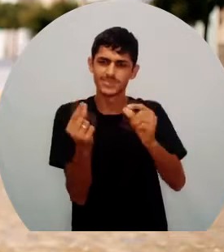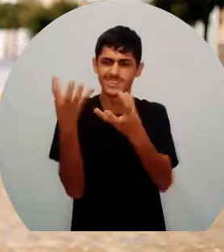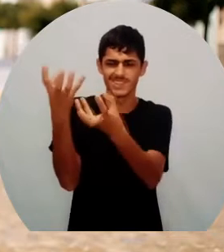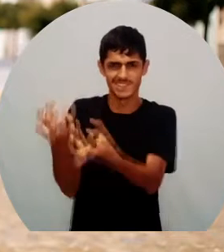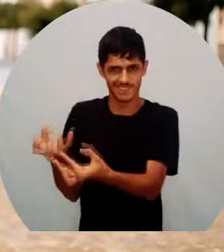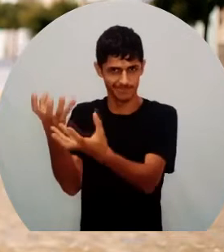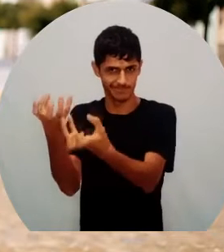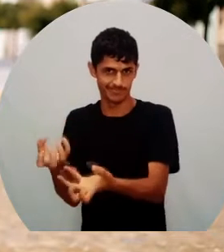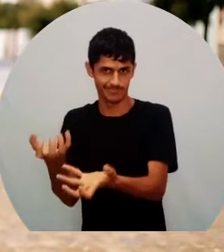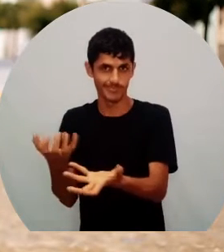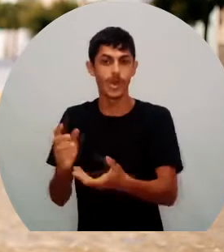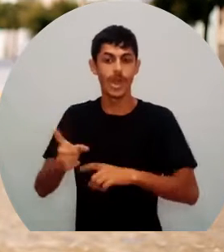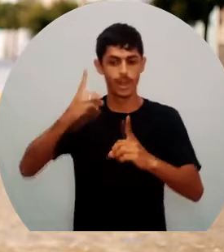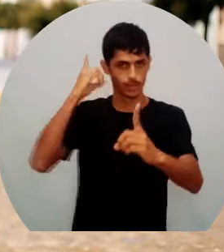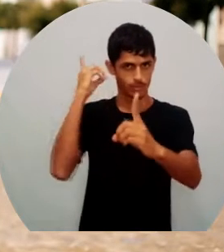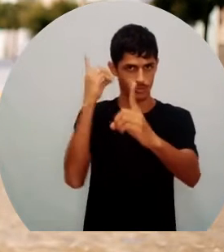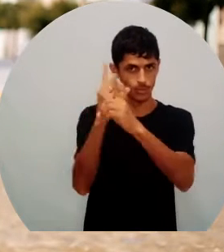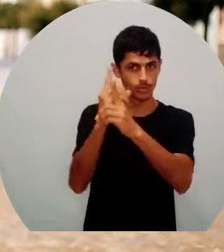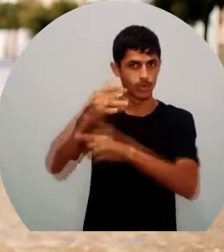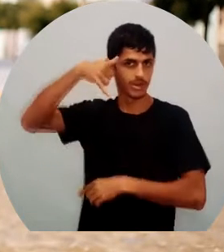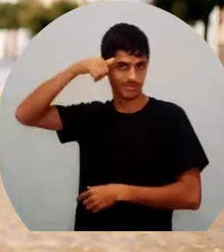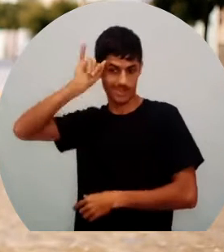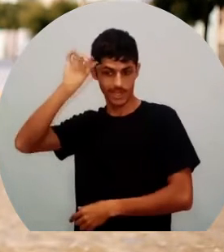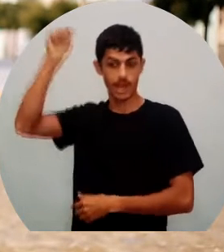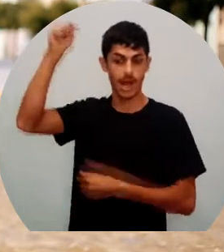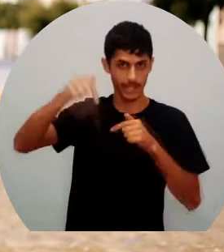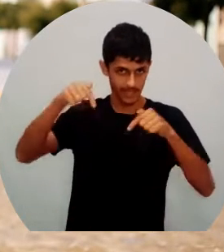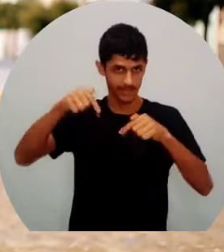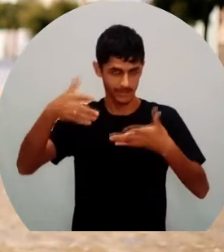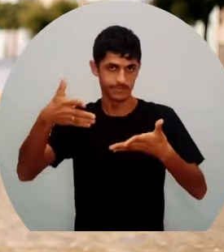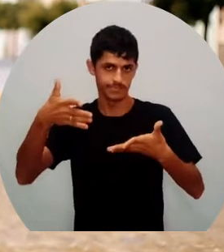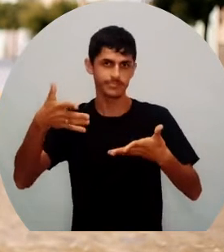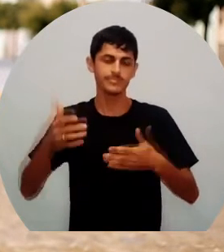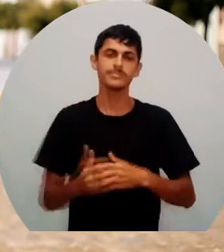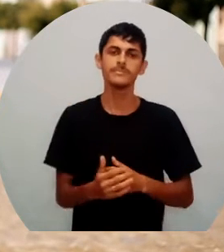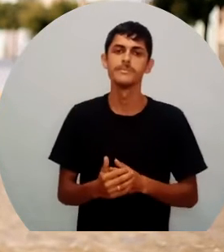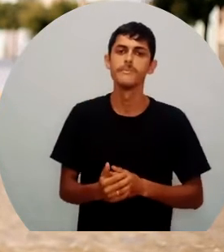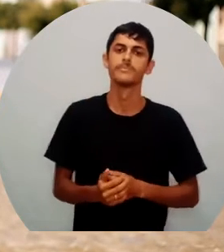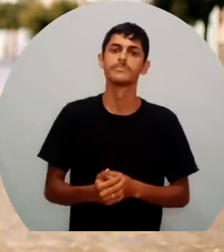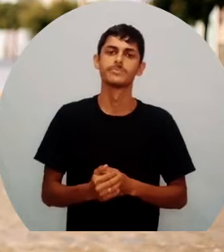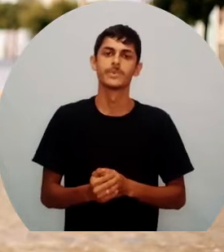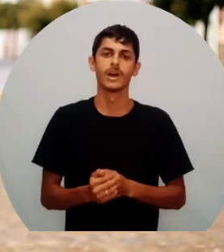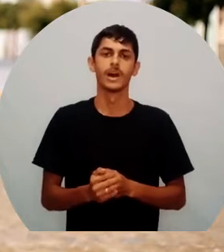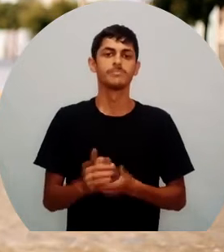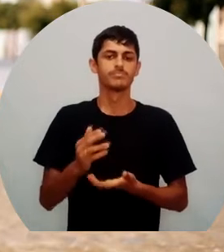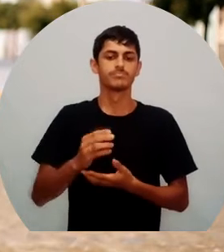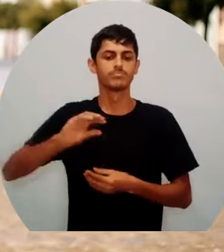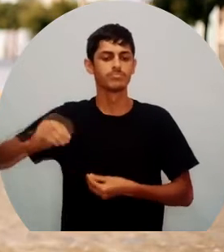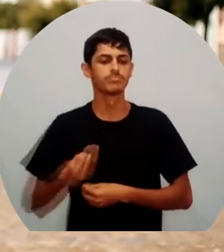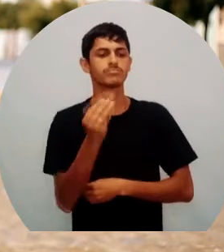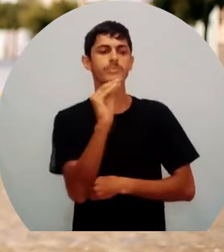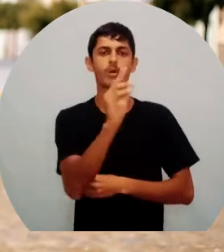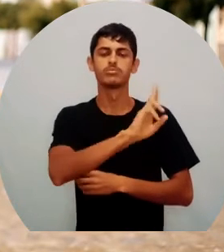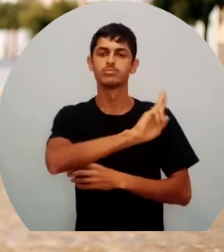Aí então, como acharam essa vaca famosa nesse lugar, ela veio parar aqui. Aí ficou o nome do lugar Pará.